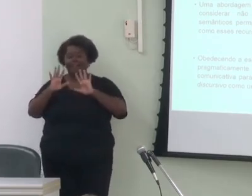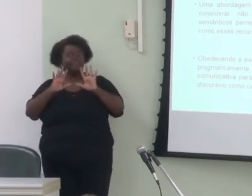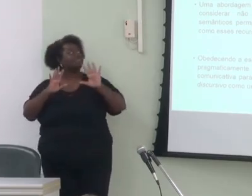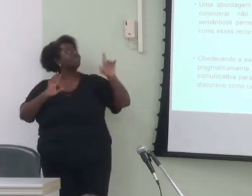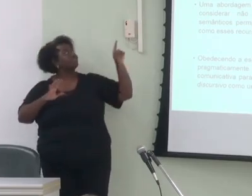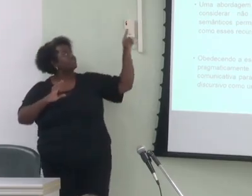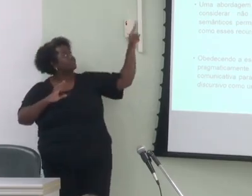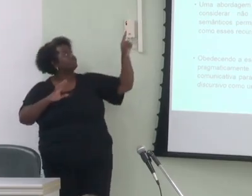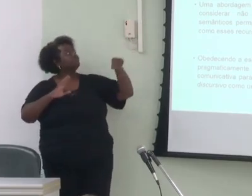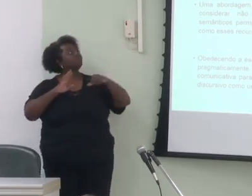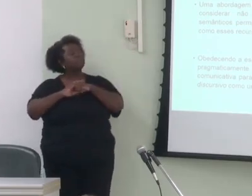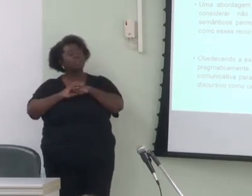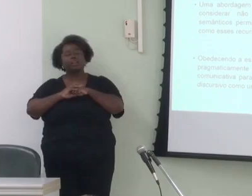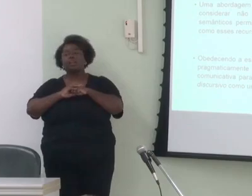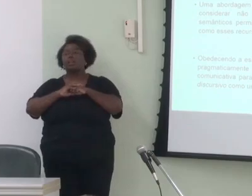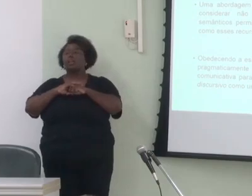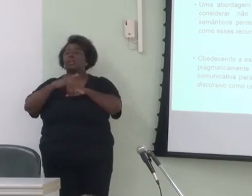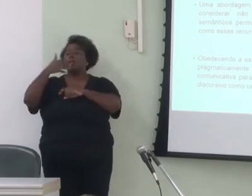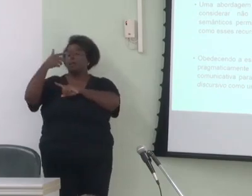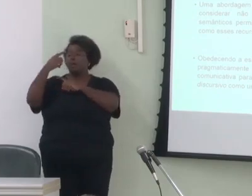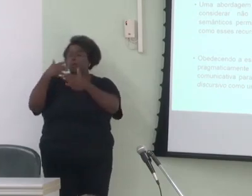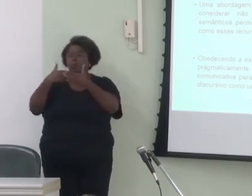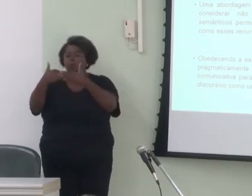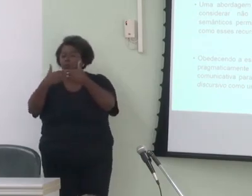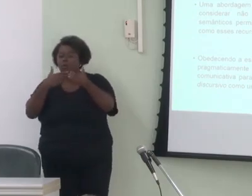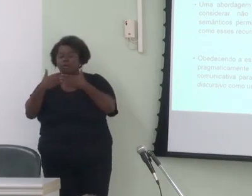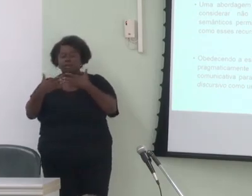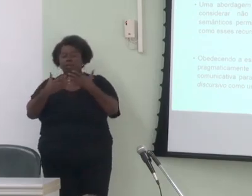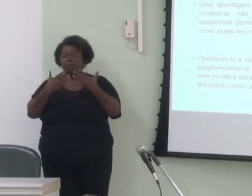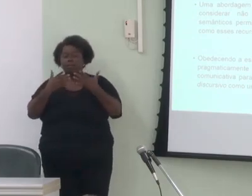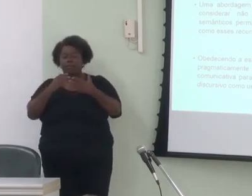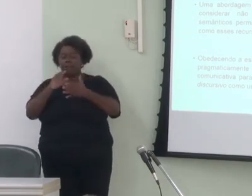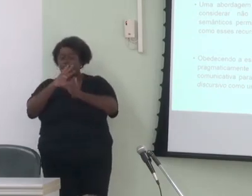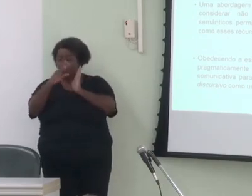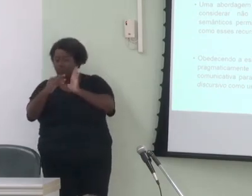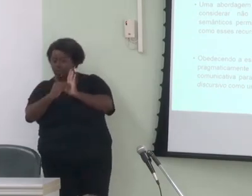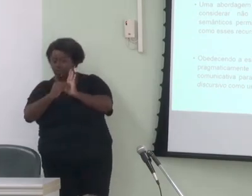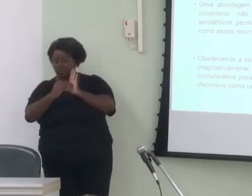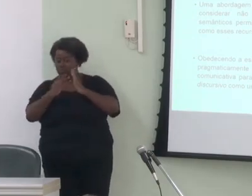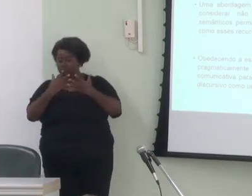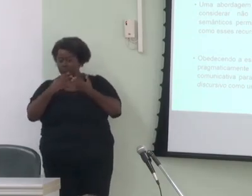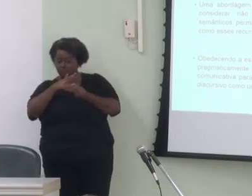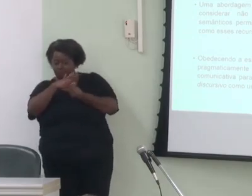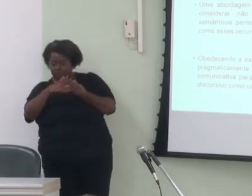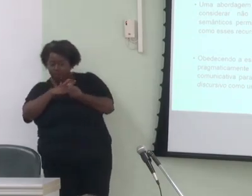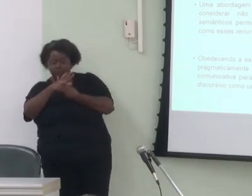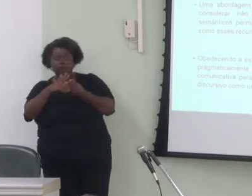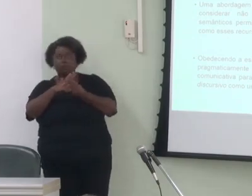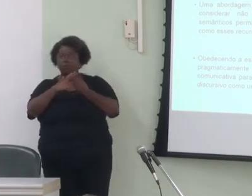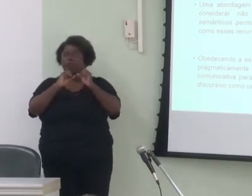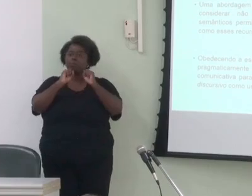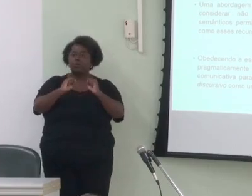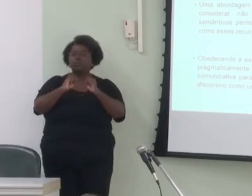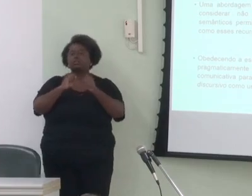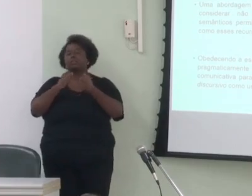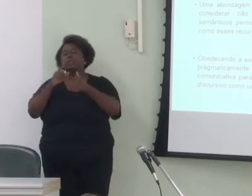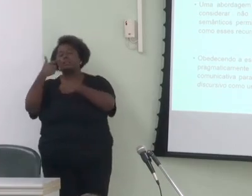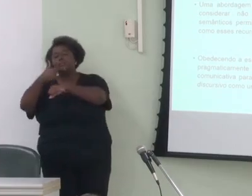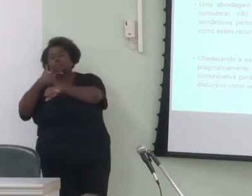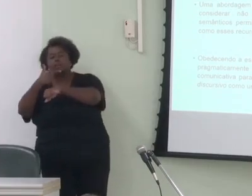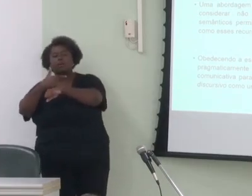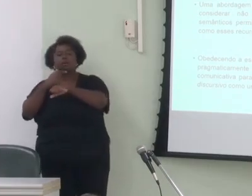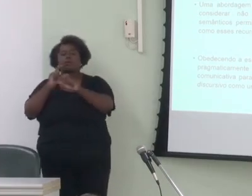abordagem funcional da linguagem, qualquer que seja ela, deve considerar não apenas os recursos lexicais, morfos sintáticos e semânticos